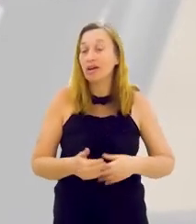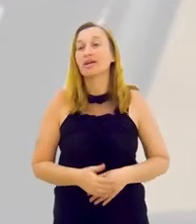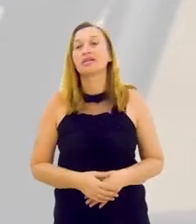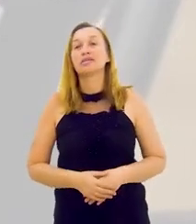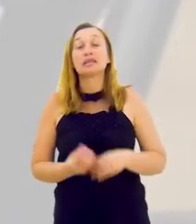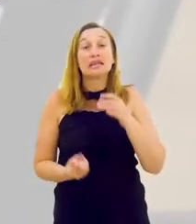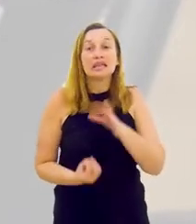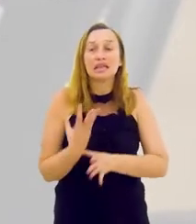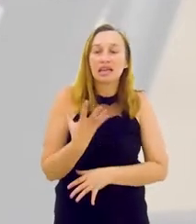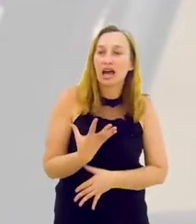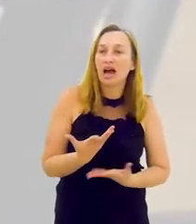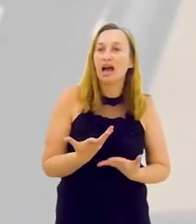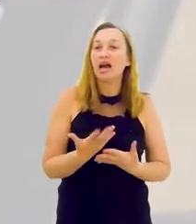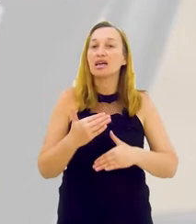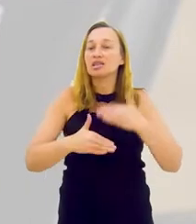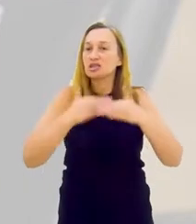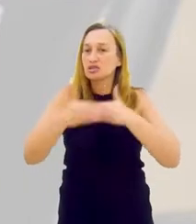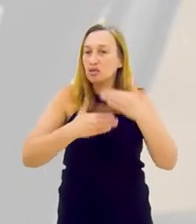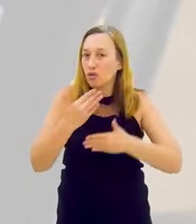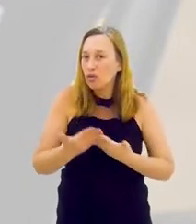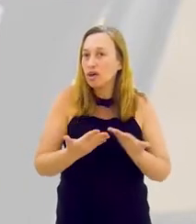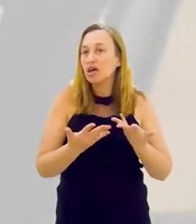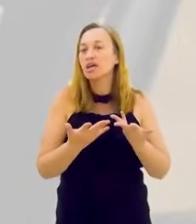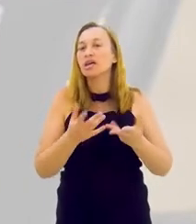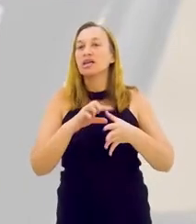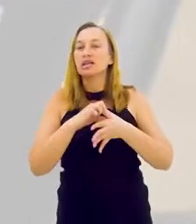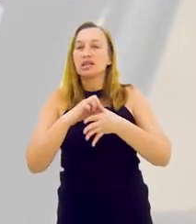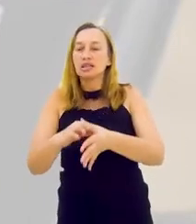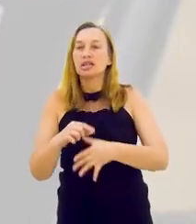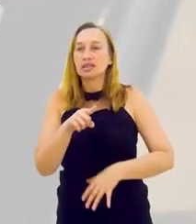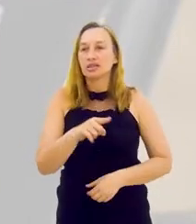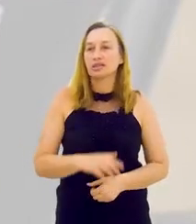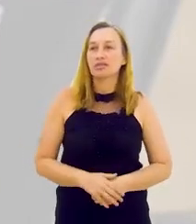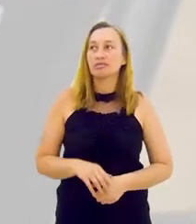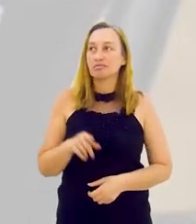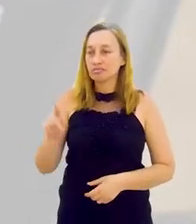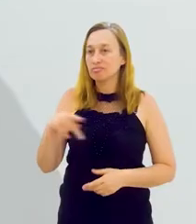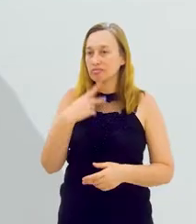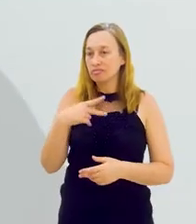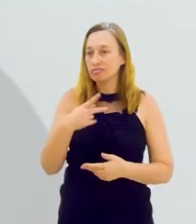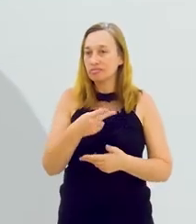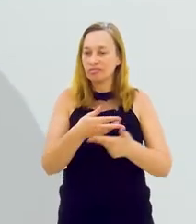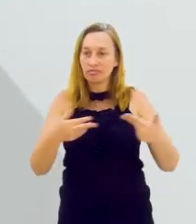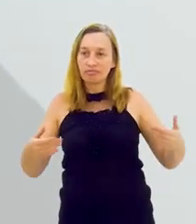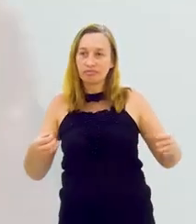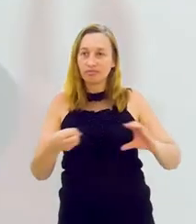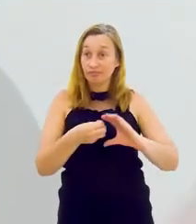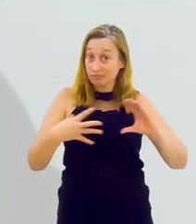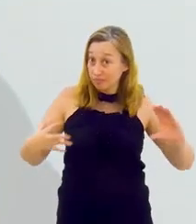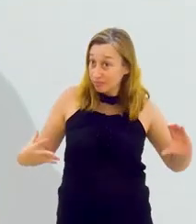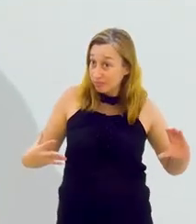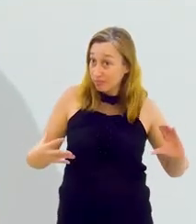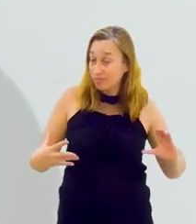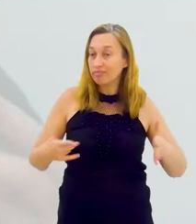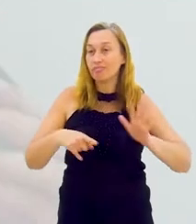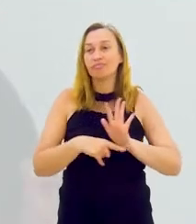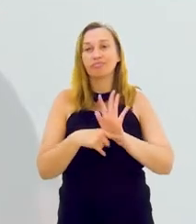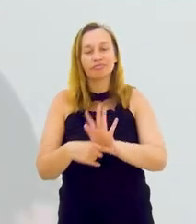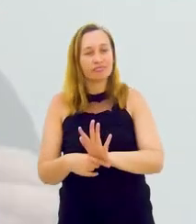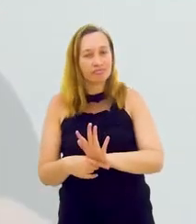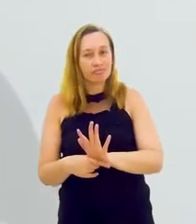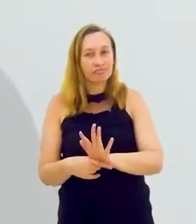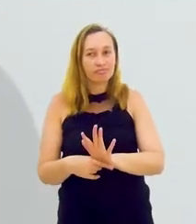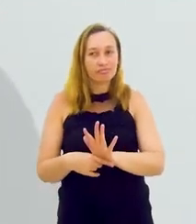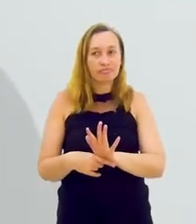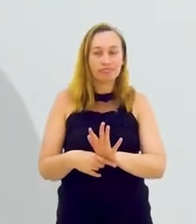agora. A gente vai ter que criar e desenvolver essas lideranças aí. Você listou uma série de características que